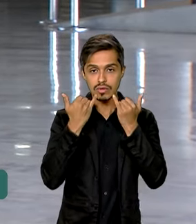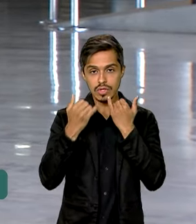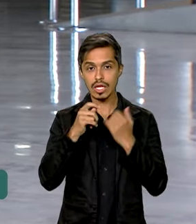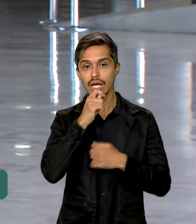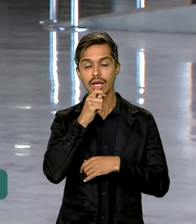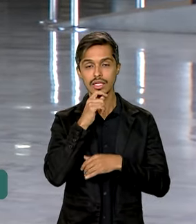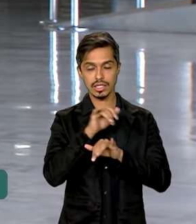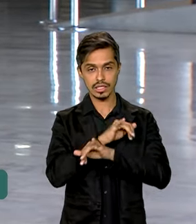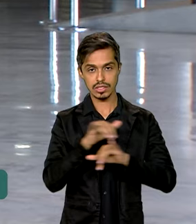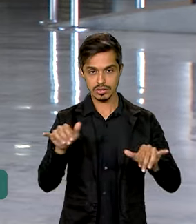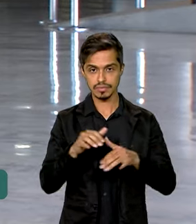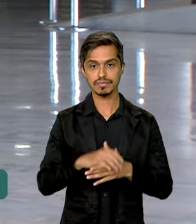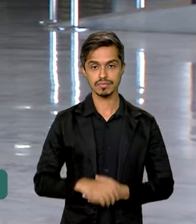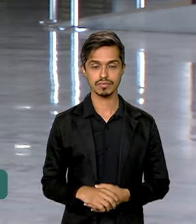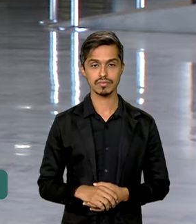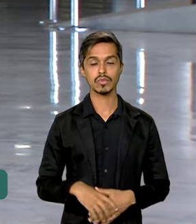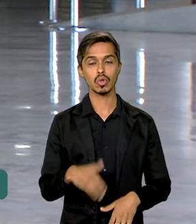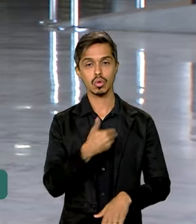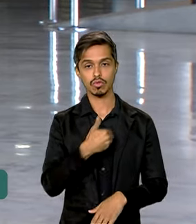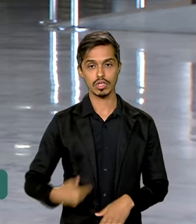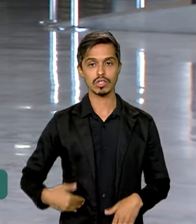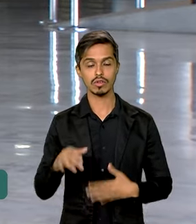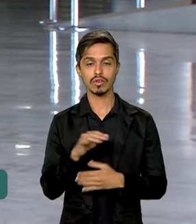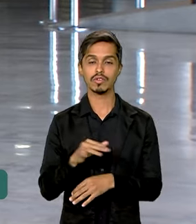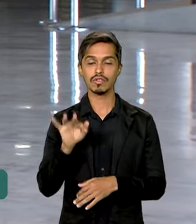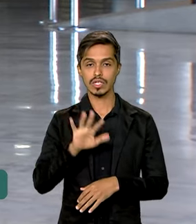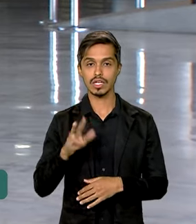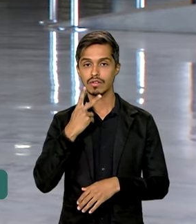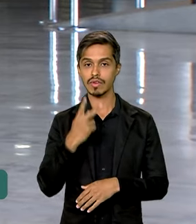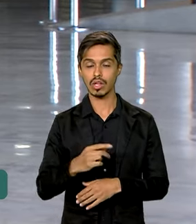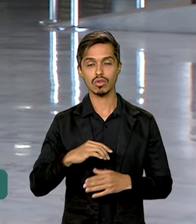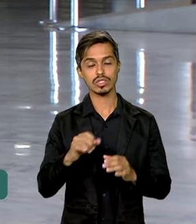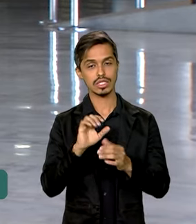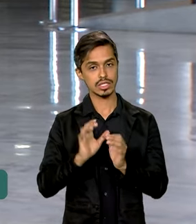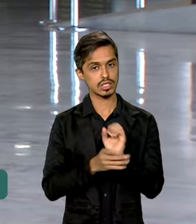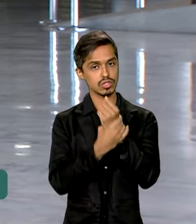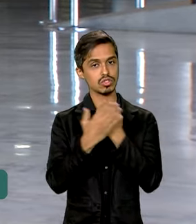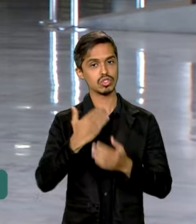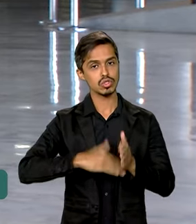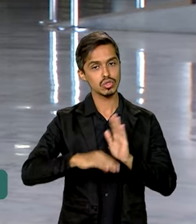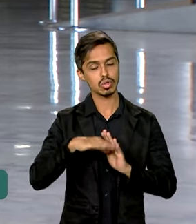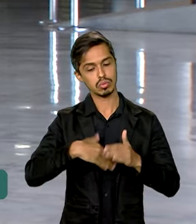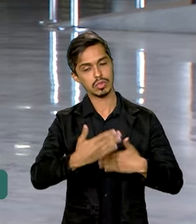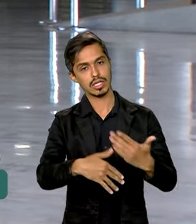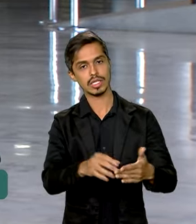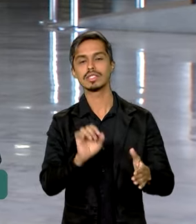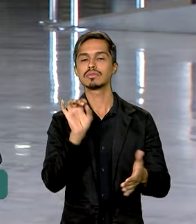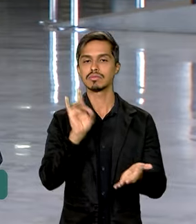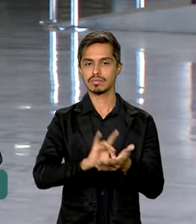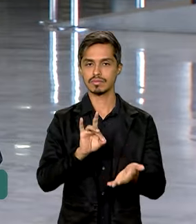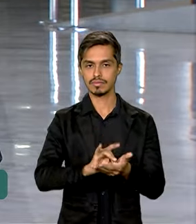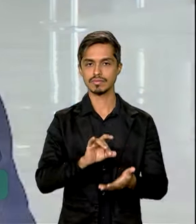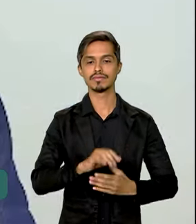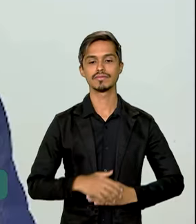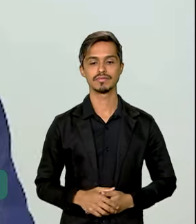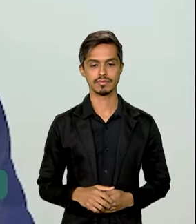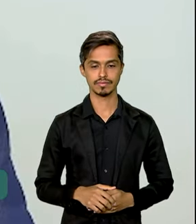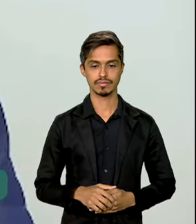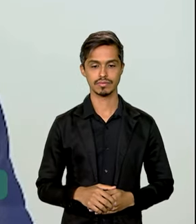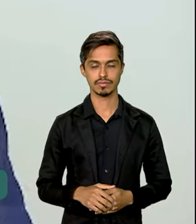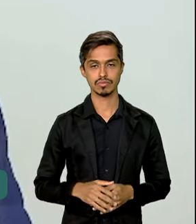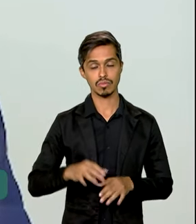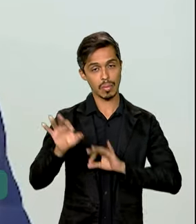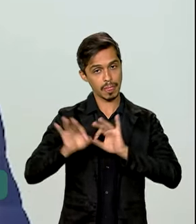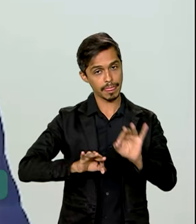da Gestão. E o Governo Federal, destacou que a segurança de todo o processo está mantida. Vamos ver. A